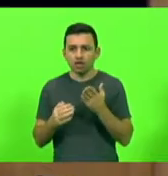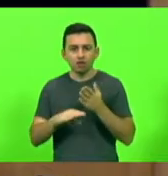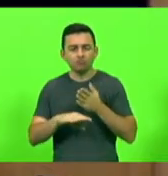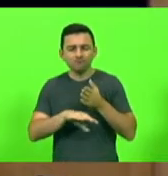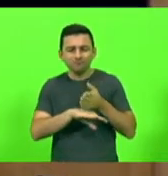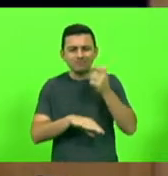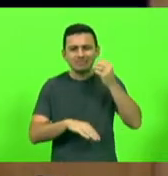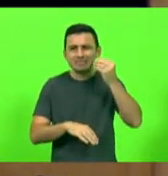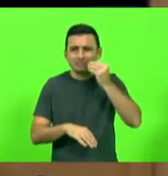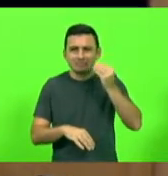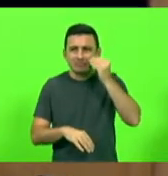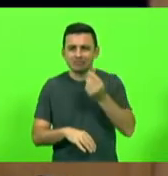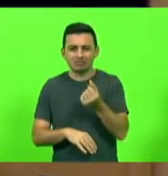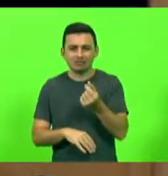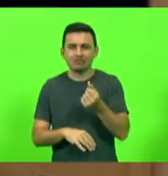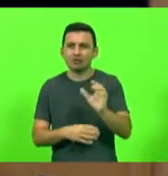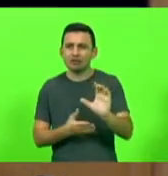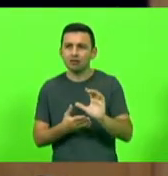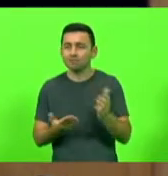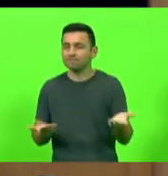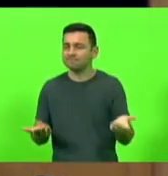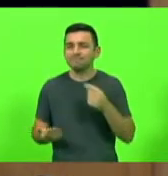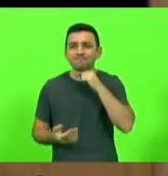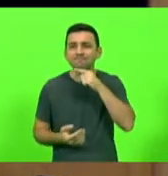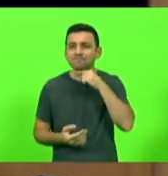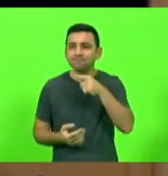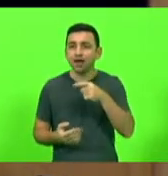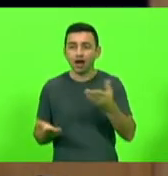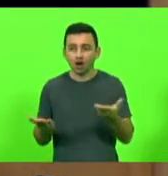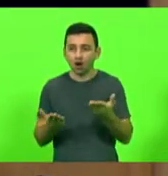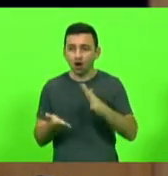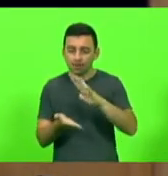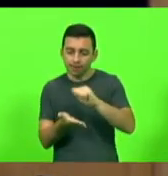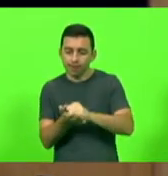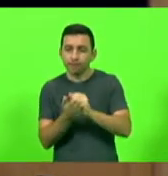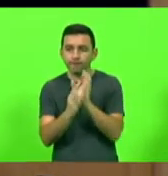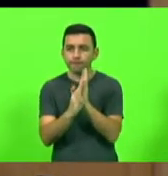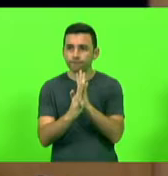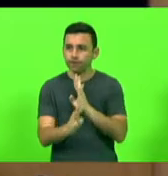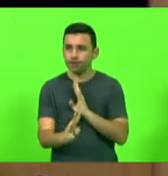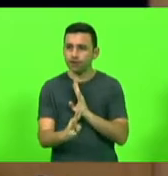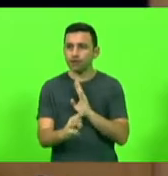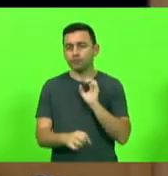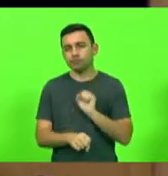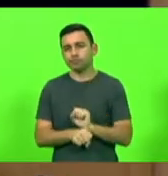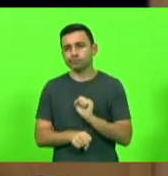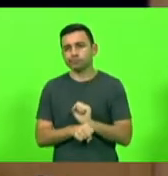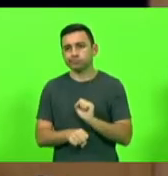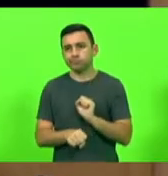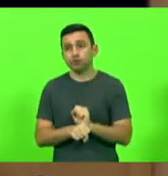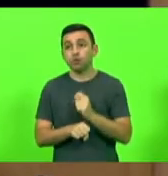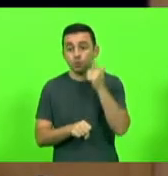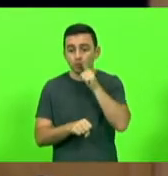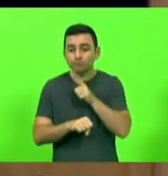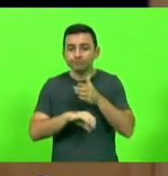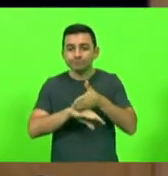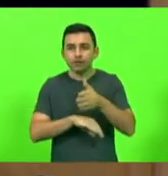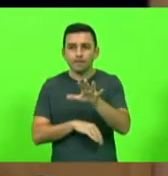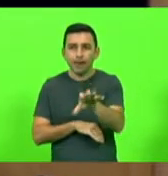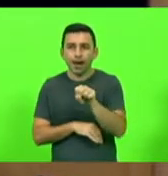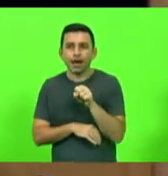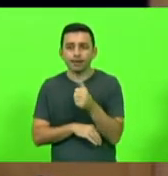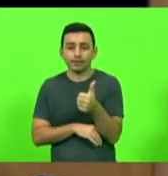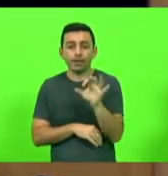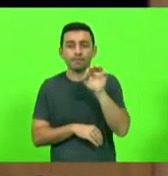por isso, inclusive, estão se inscrevendo lá numa fila de espera, na esperança de acessarem o crédito de R$ 10 mil